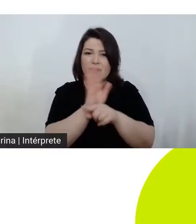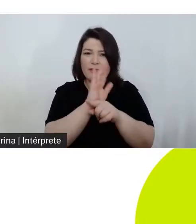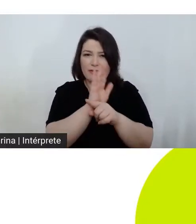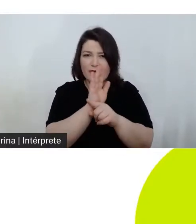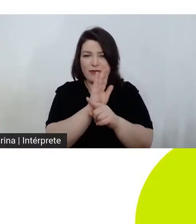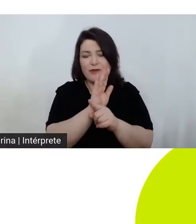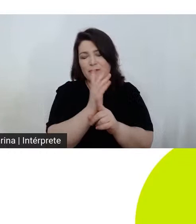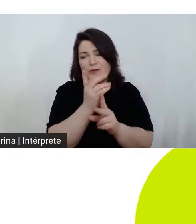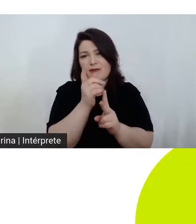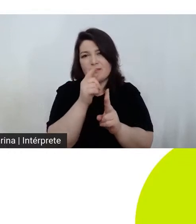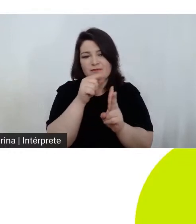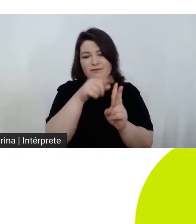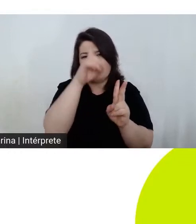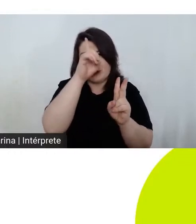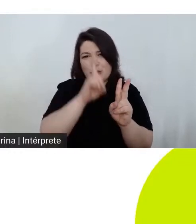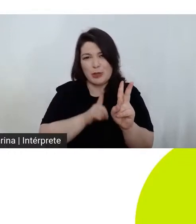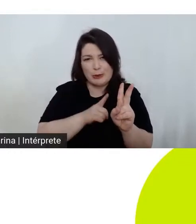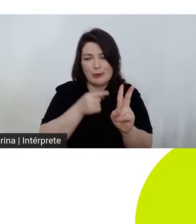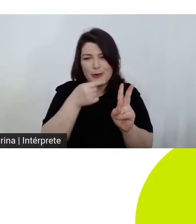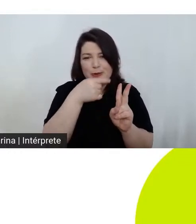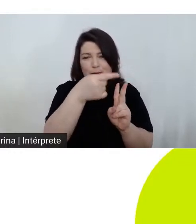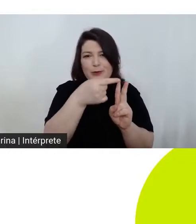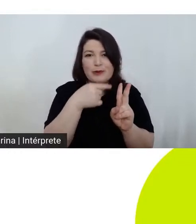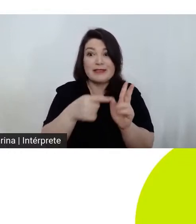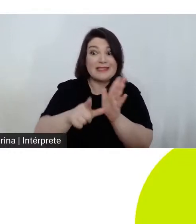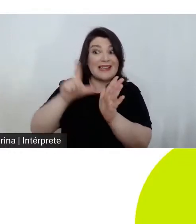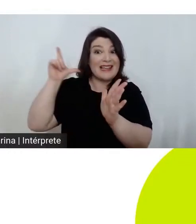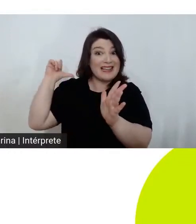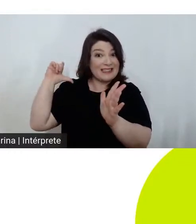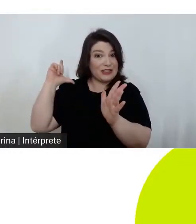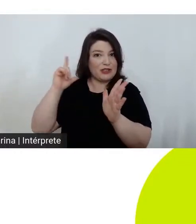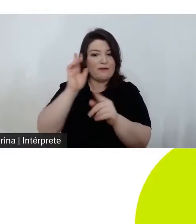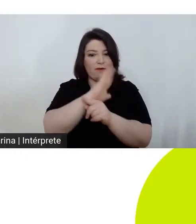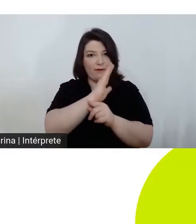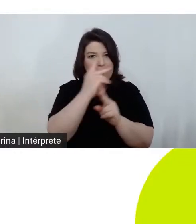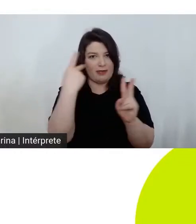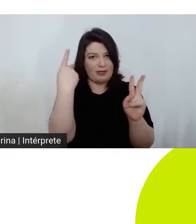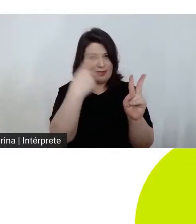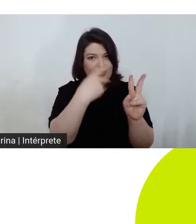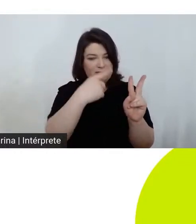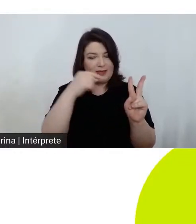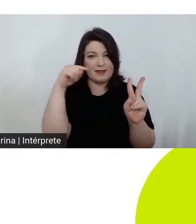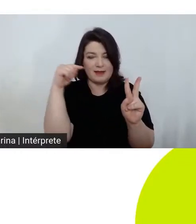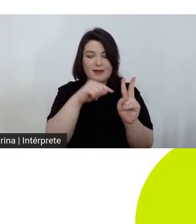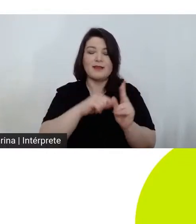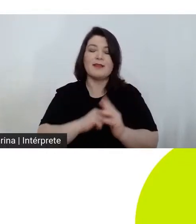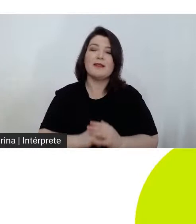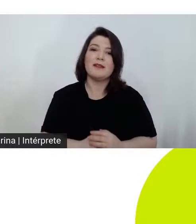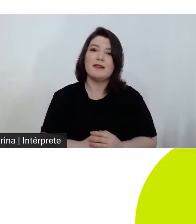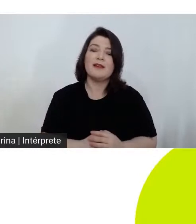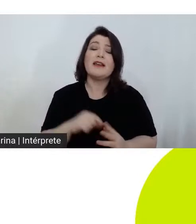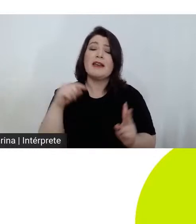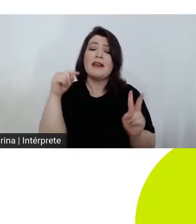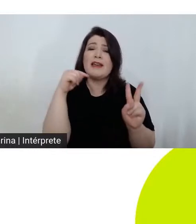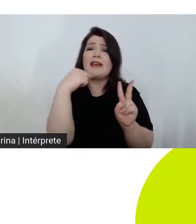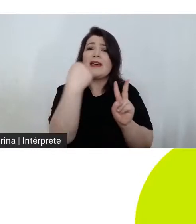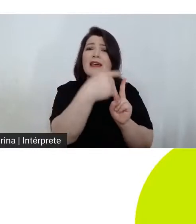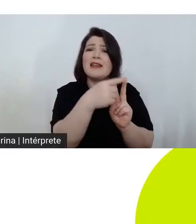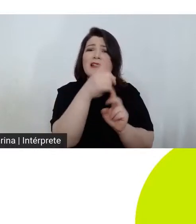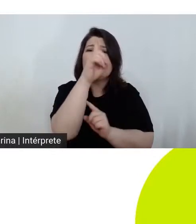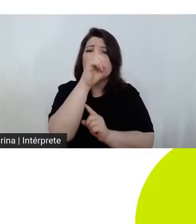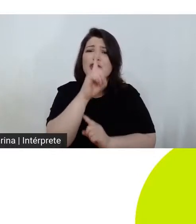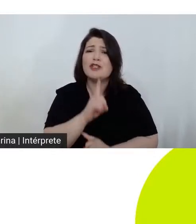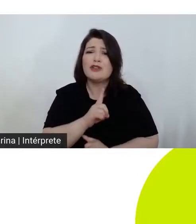Safdie e que já me tinha de certa forma interessado nos filmes anteriores é que eles tratam de três